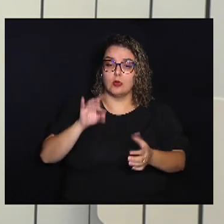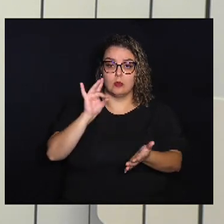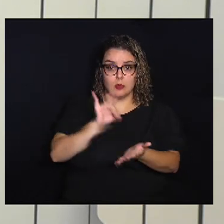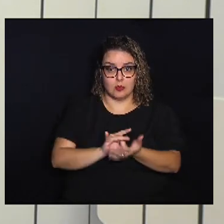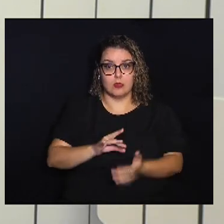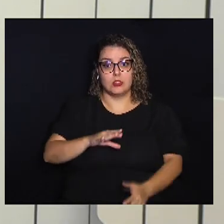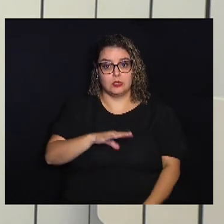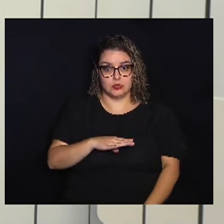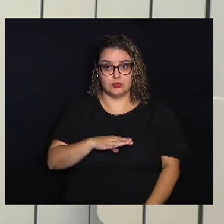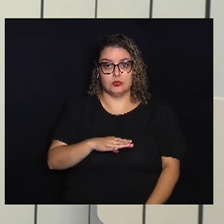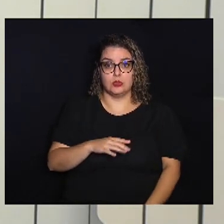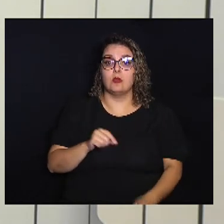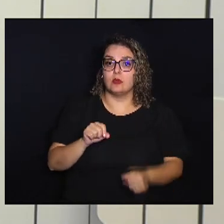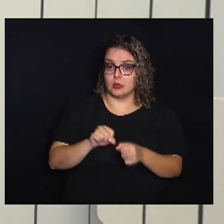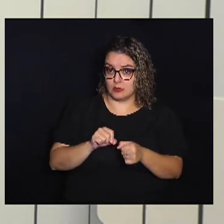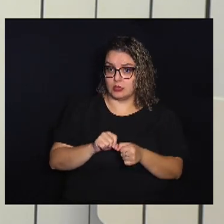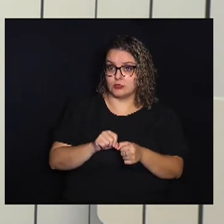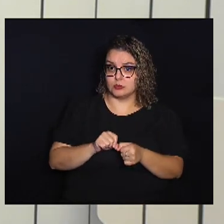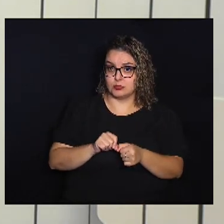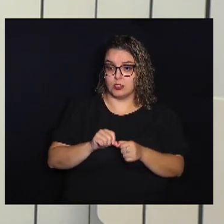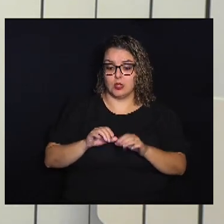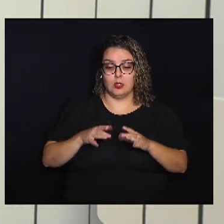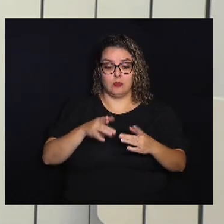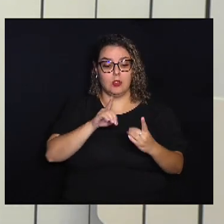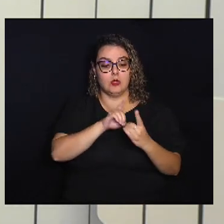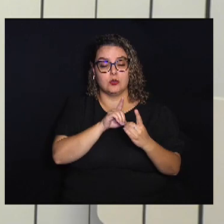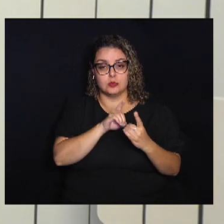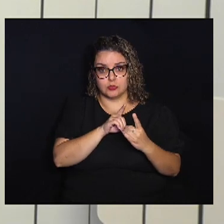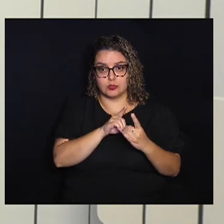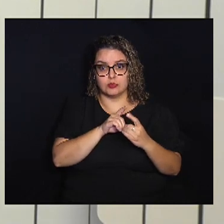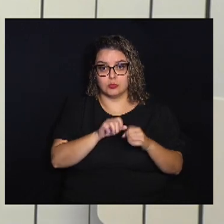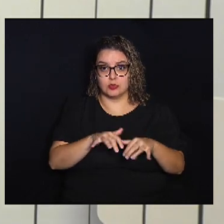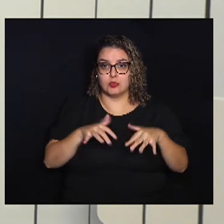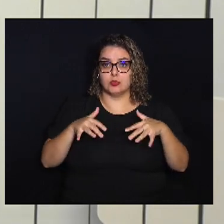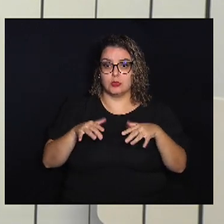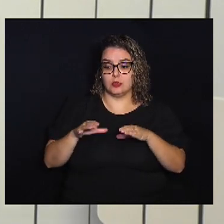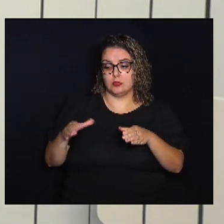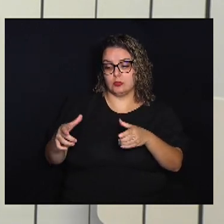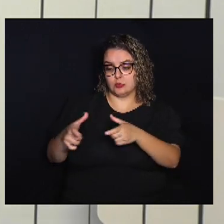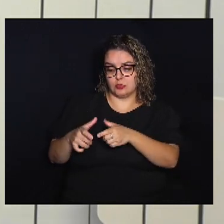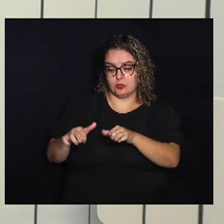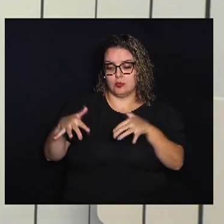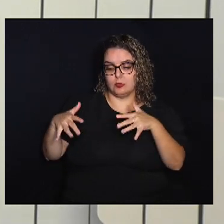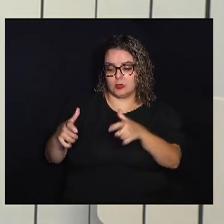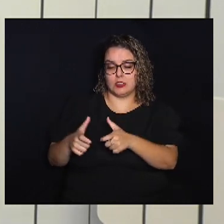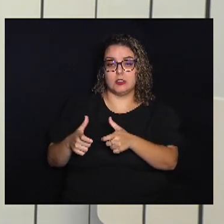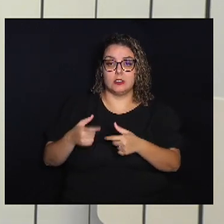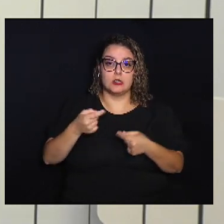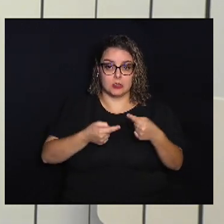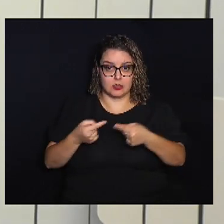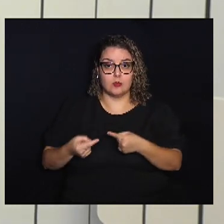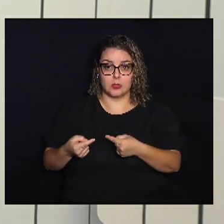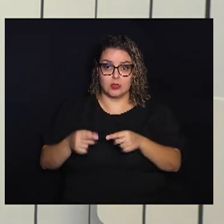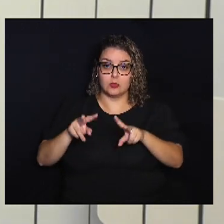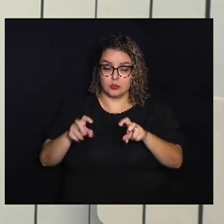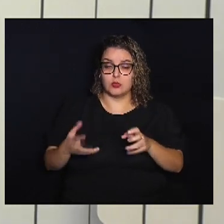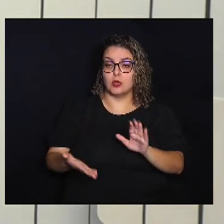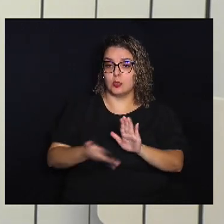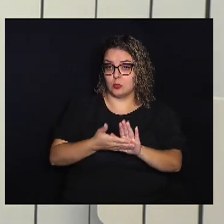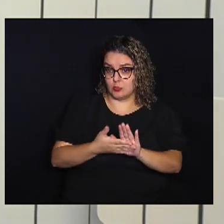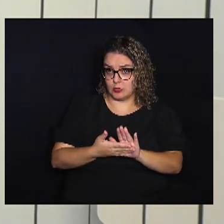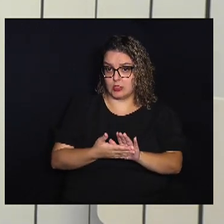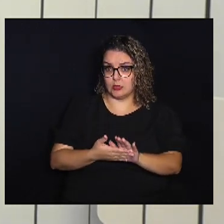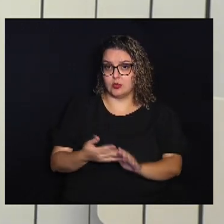cidade foi realizado Uma consulta pública do plenarinho aqui na Câmara Debateu o tema e propôs